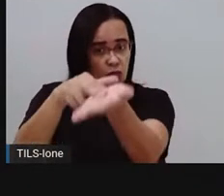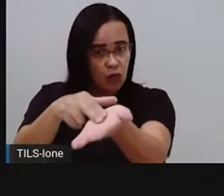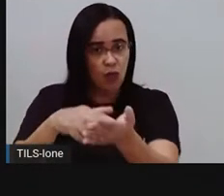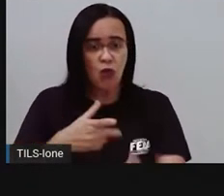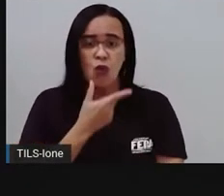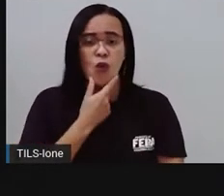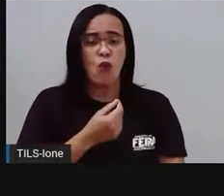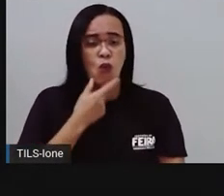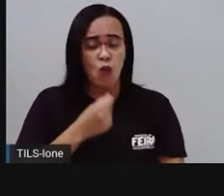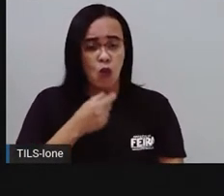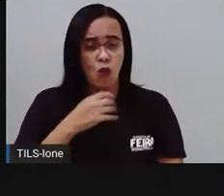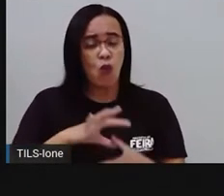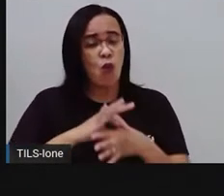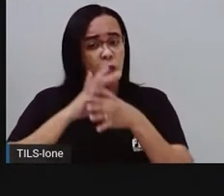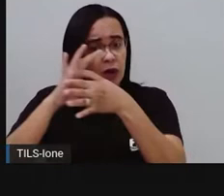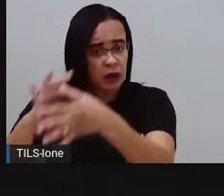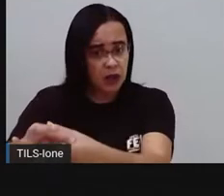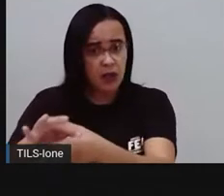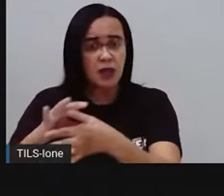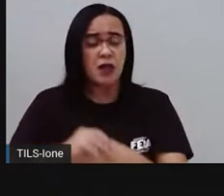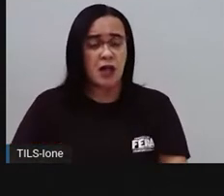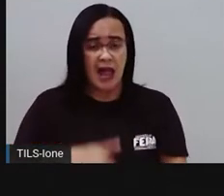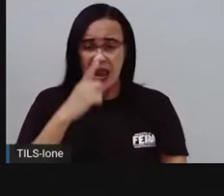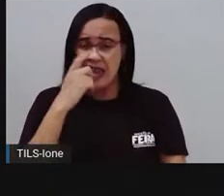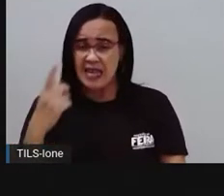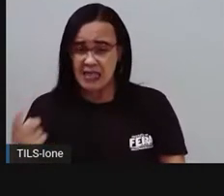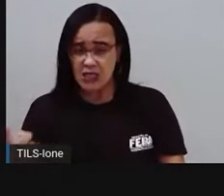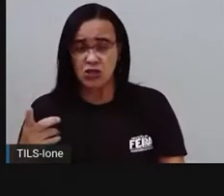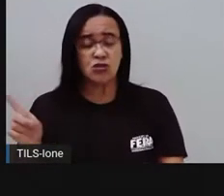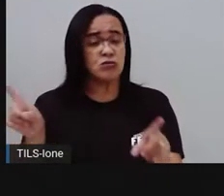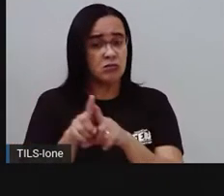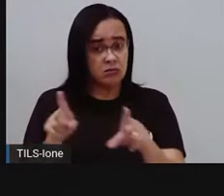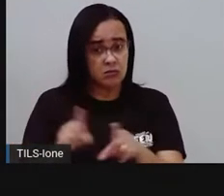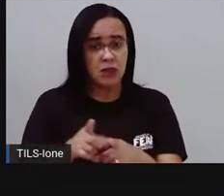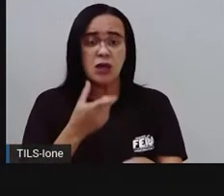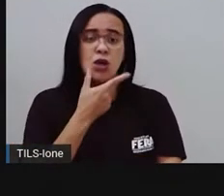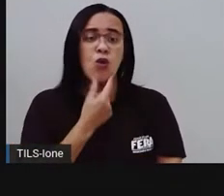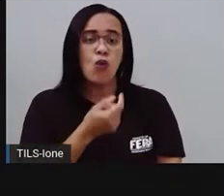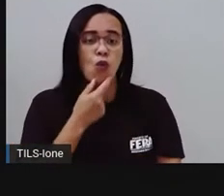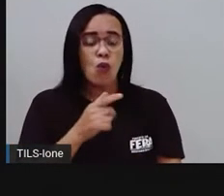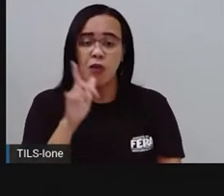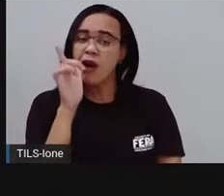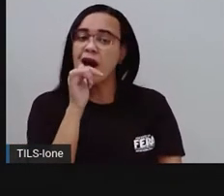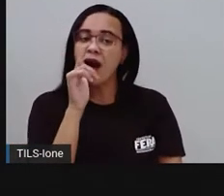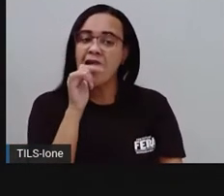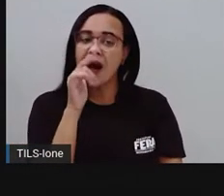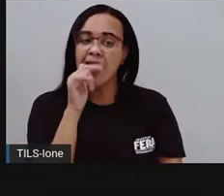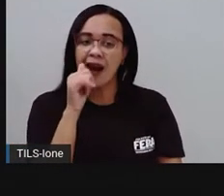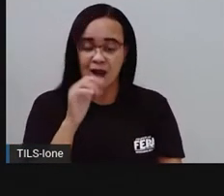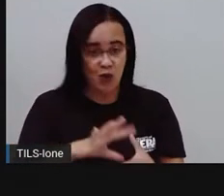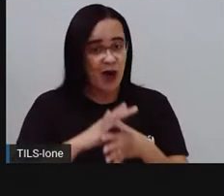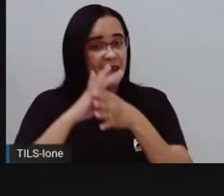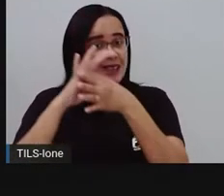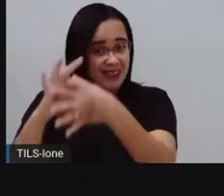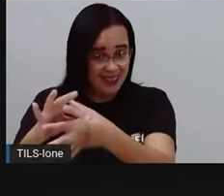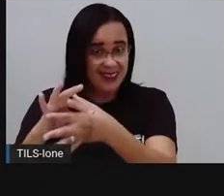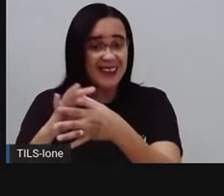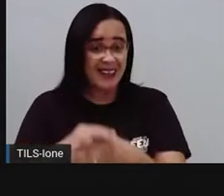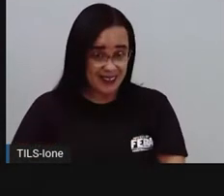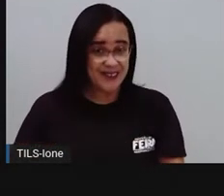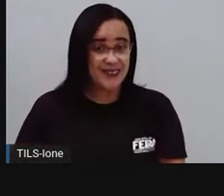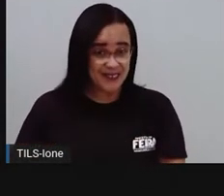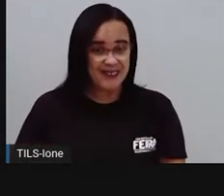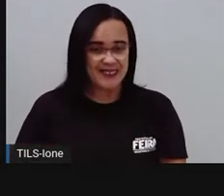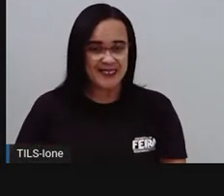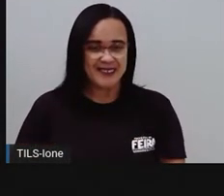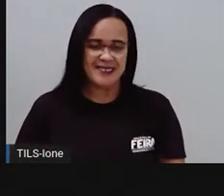frutas. Mas o homem que entrega água na casa do alemão não se chama aguadeiro, como